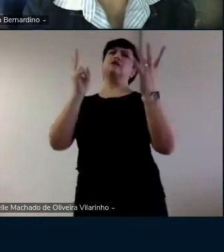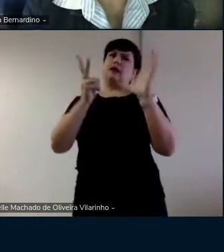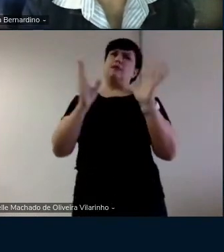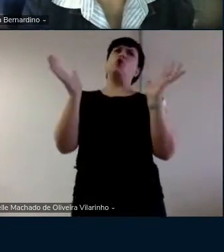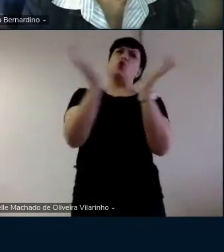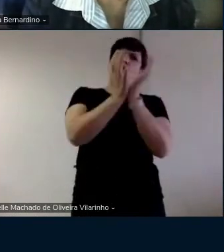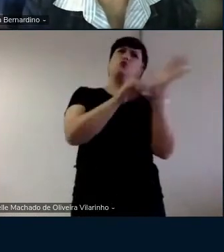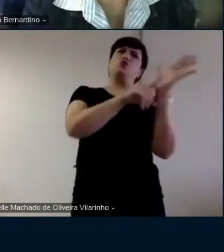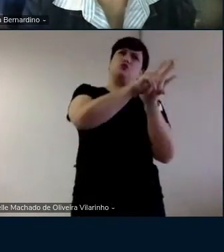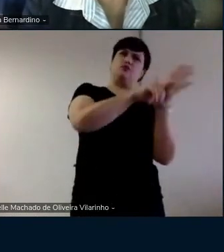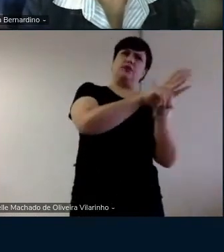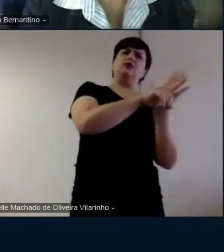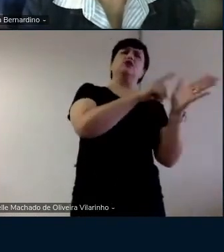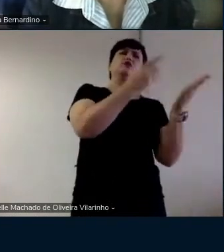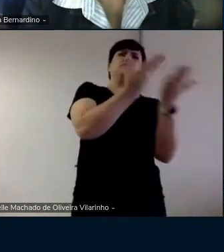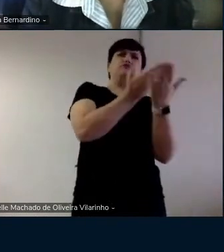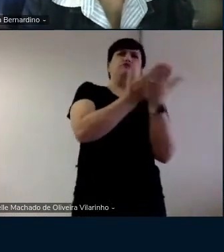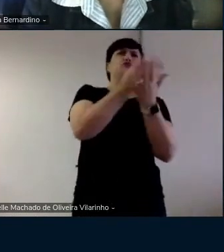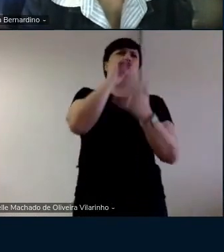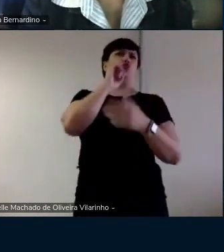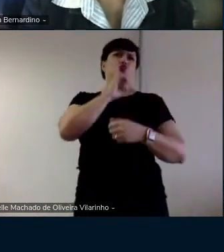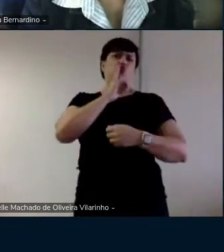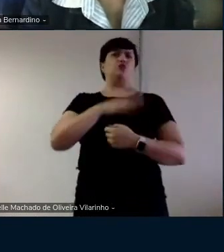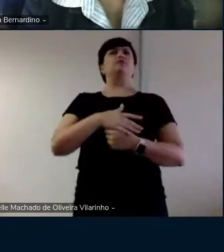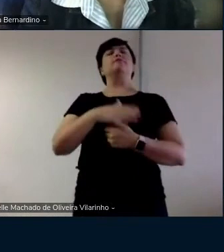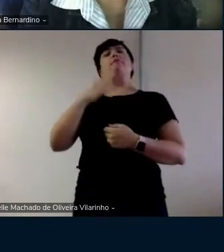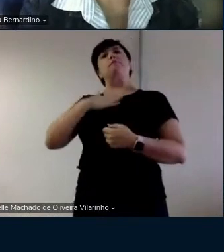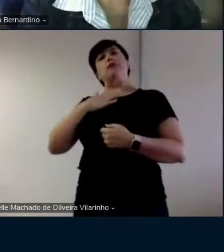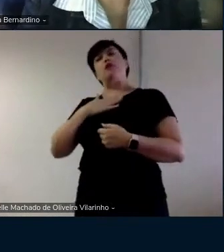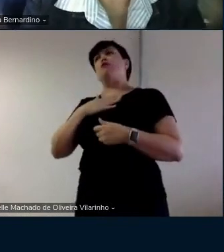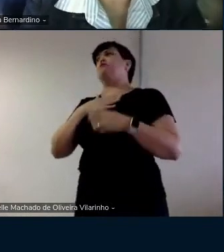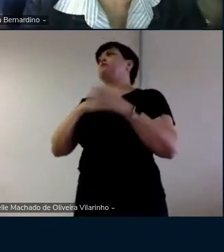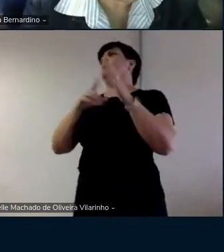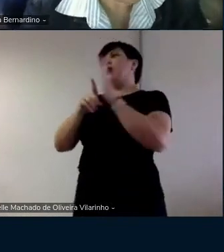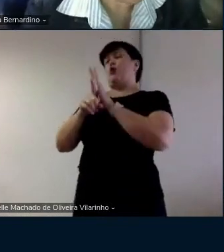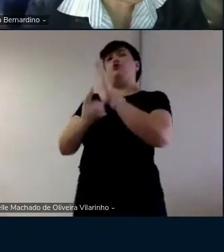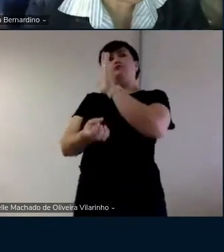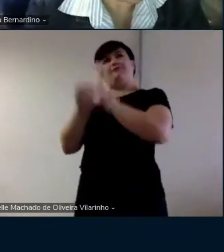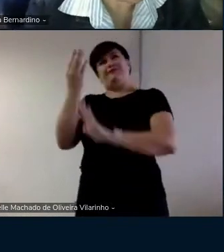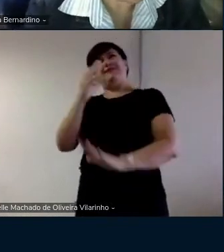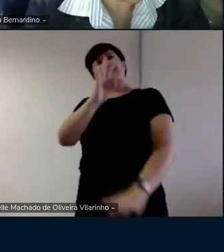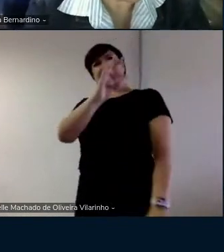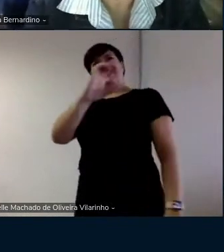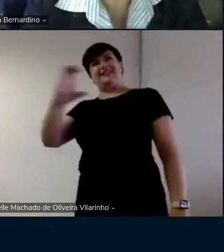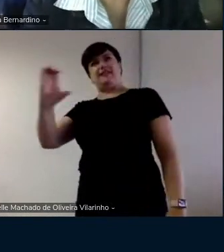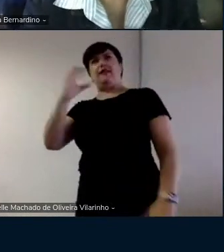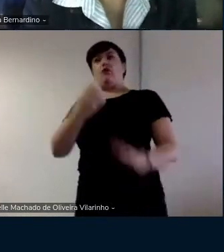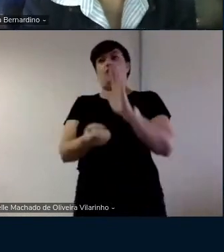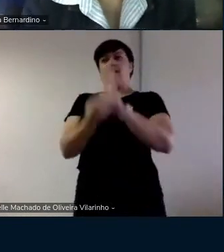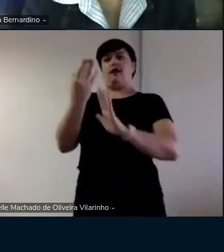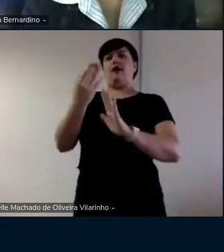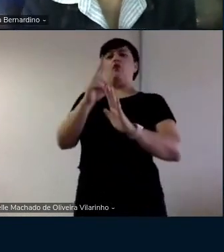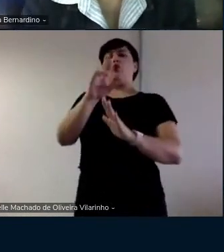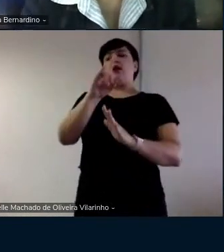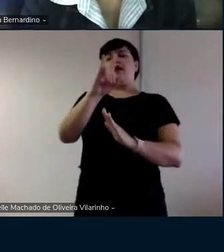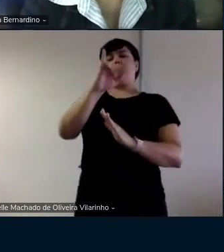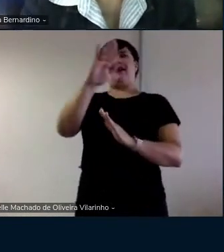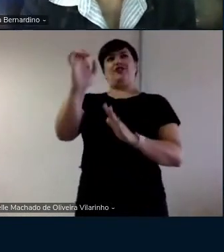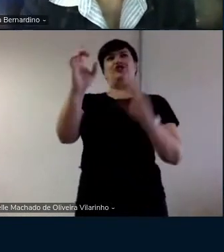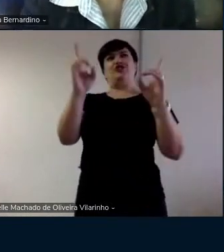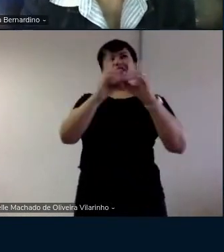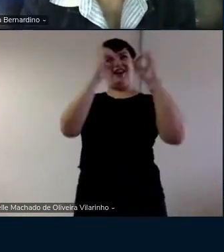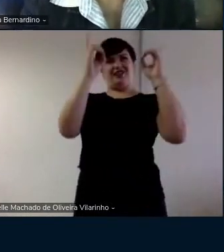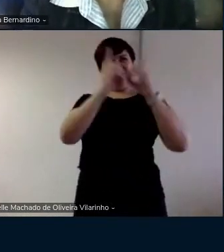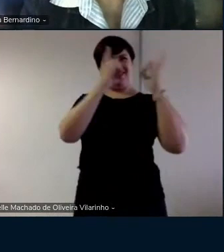surdos. E aí, dentro do meu TCC, eu elaborei uma unidade didática de português para surdos, que envolvia as